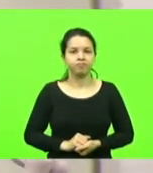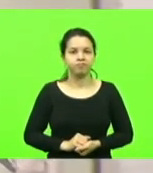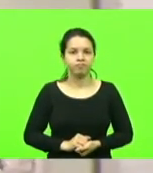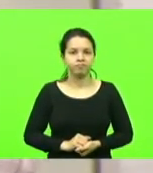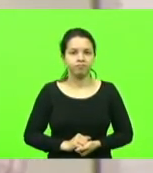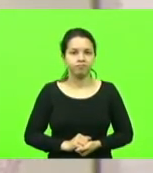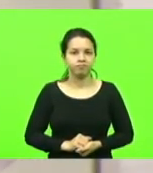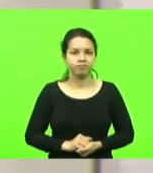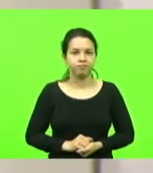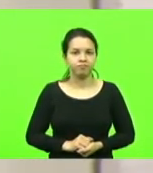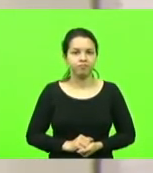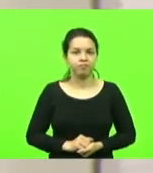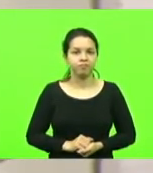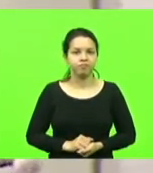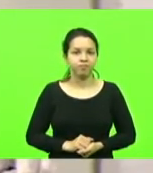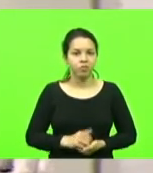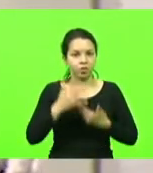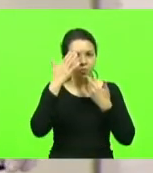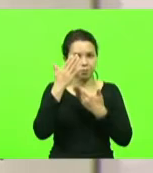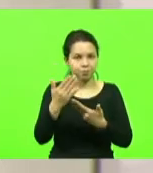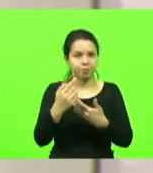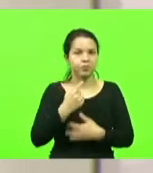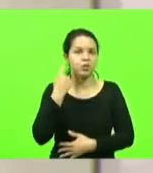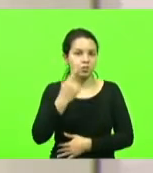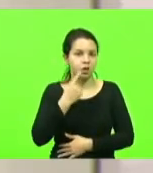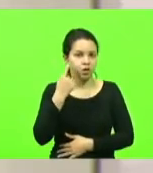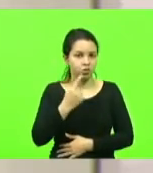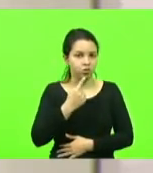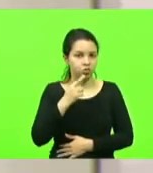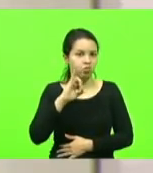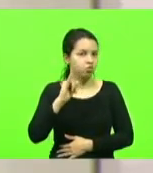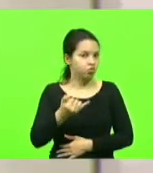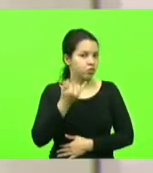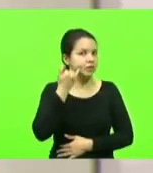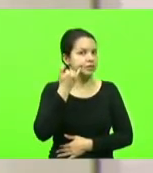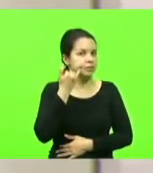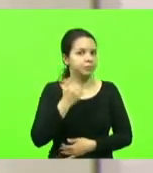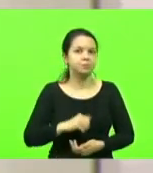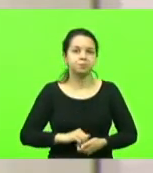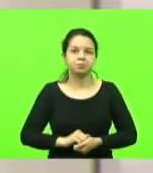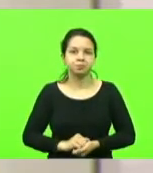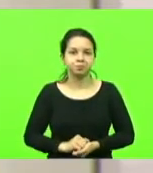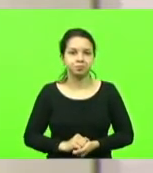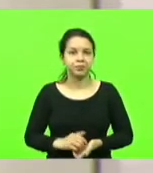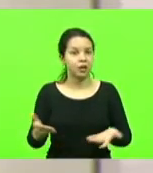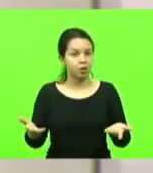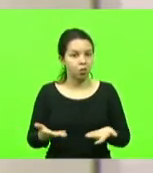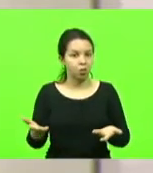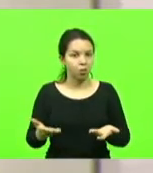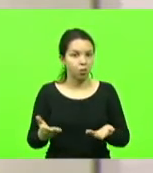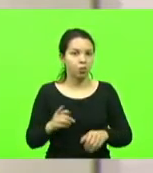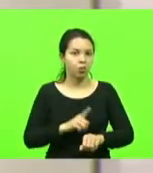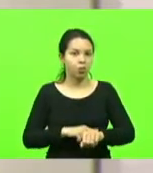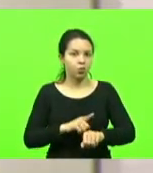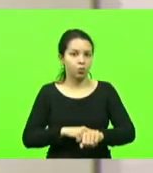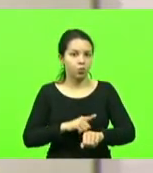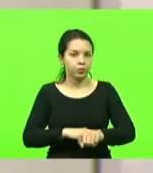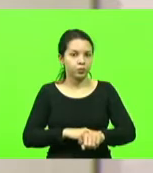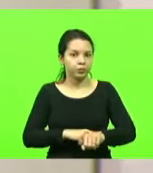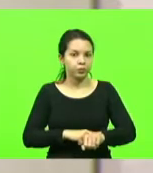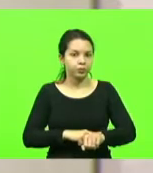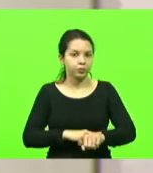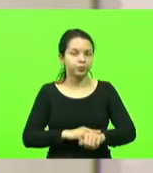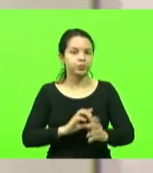Obrigado, deputado Gessé Lopes. Entraremos agora no horário destinado aos partidos